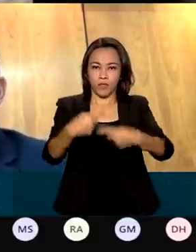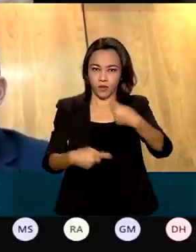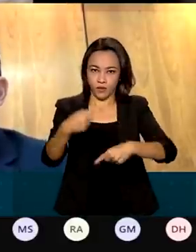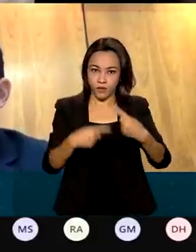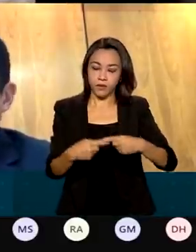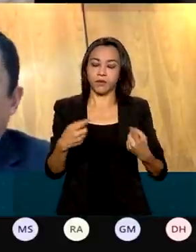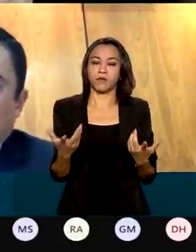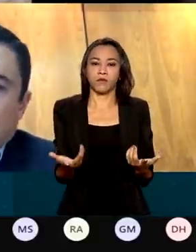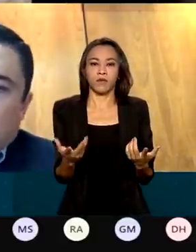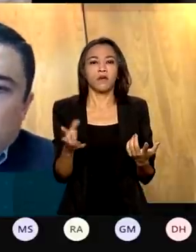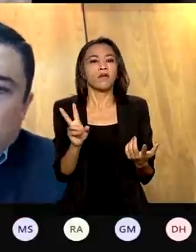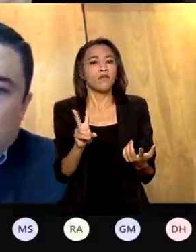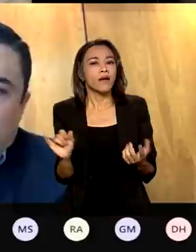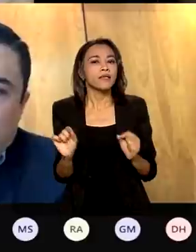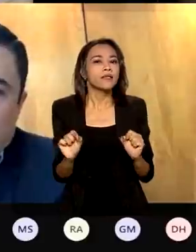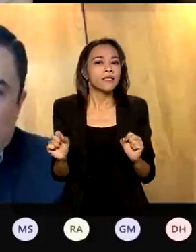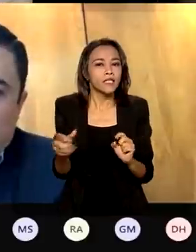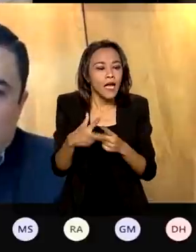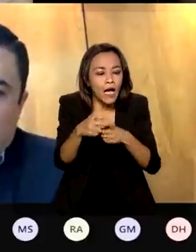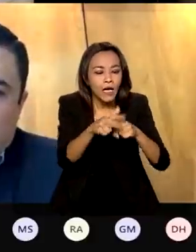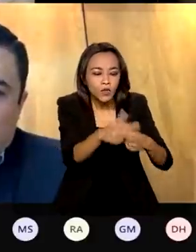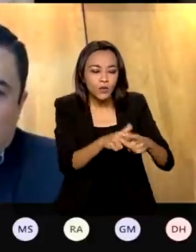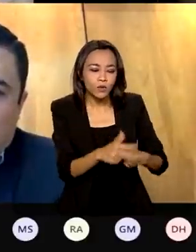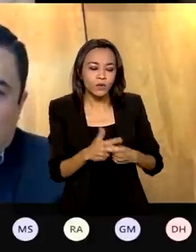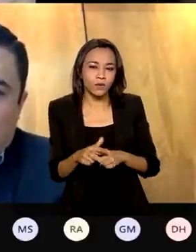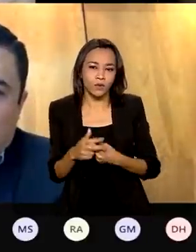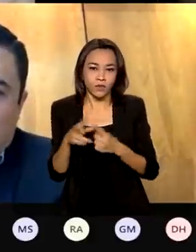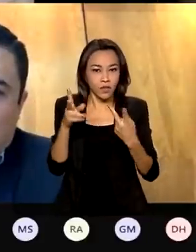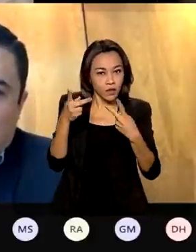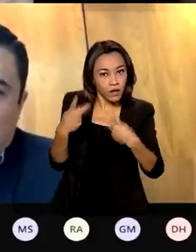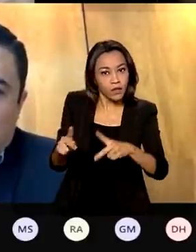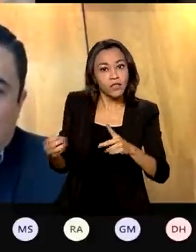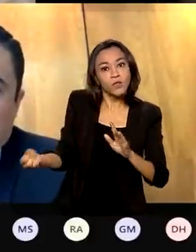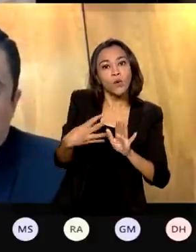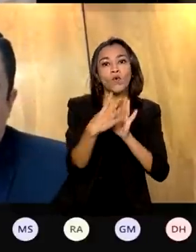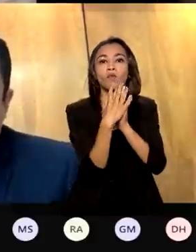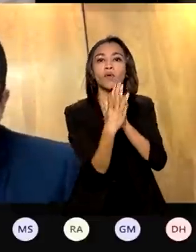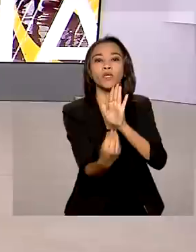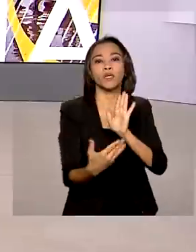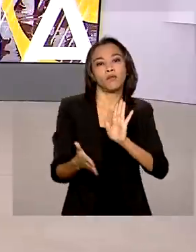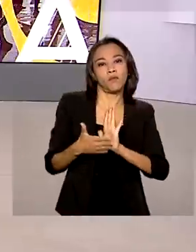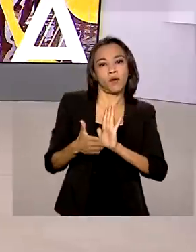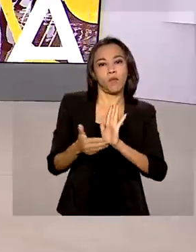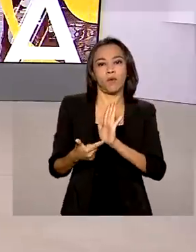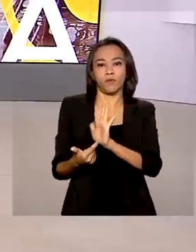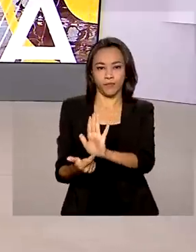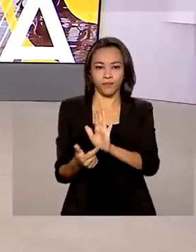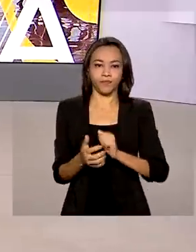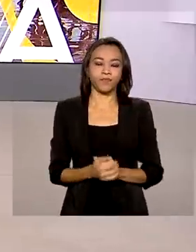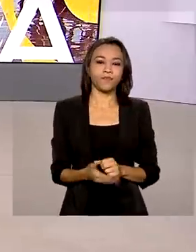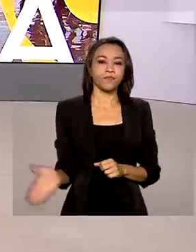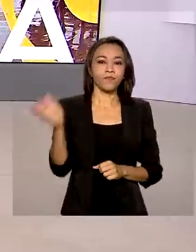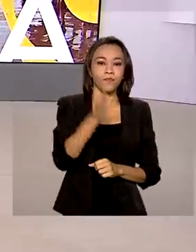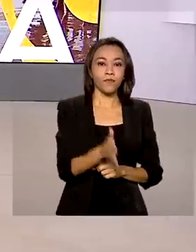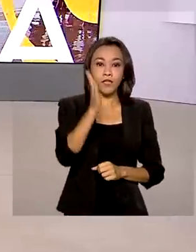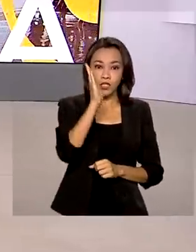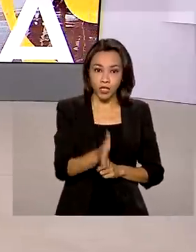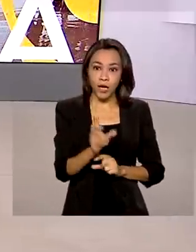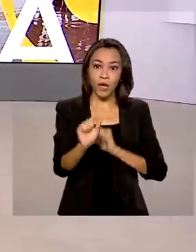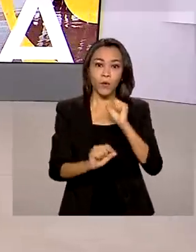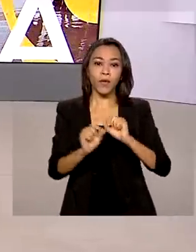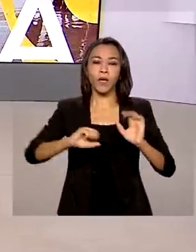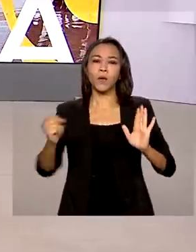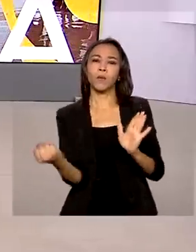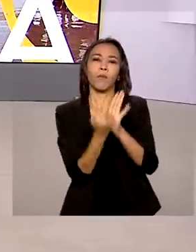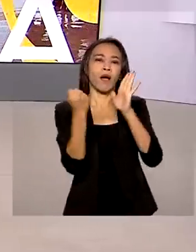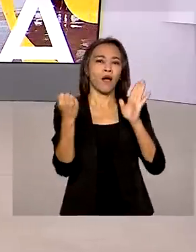vai ter que fazer seus ajustes dentro desse novo modelo que está sendo proposto. Entrou em vigor o marco legal